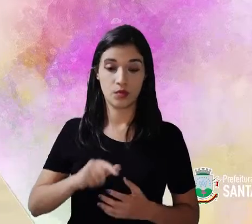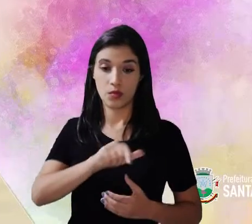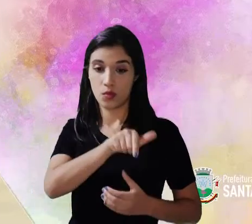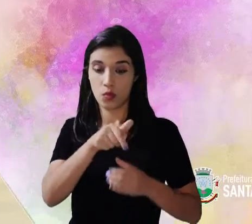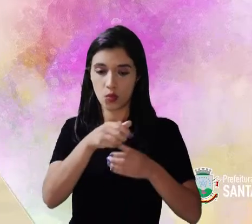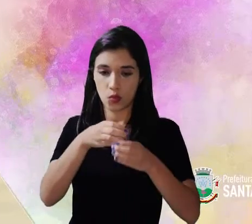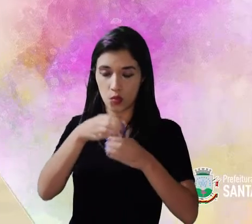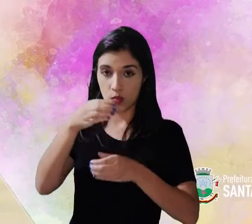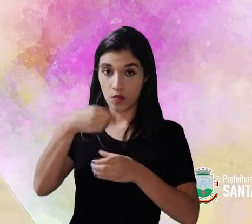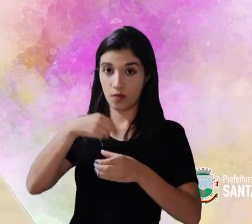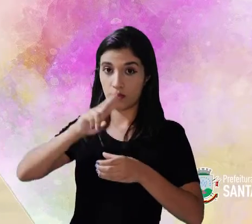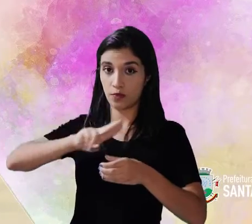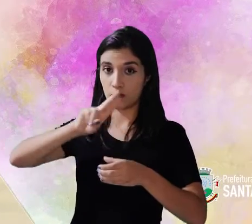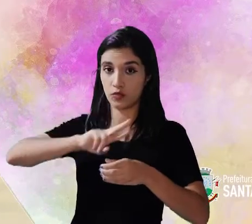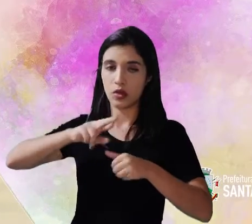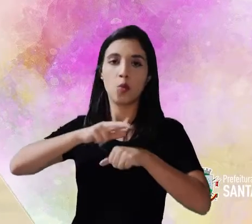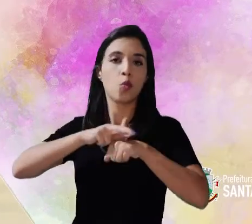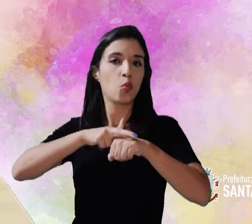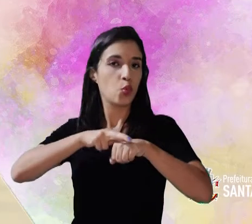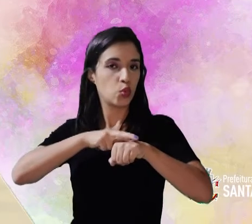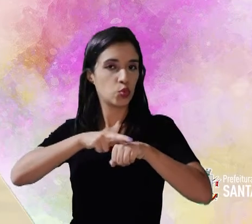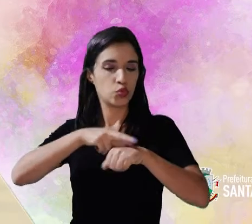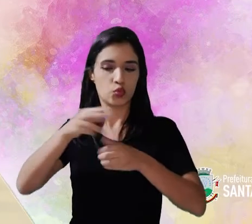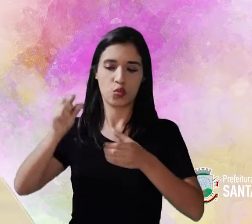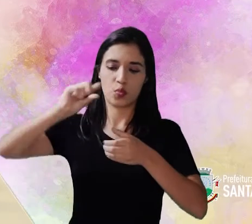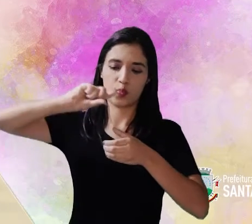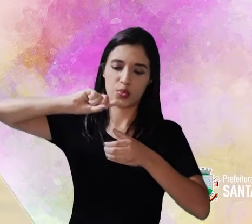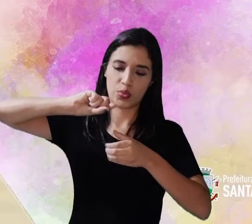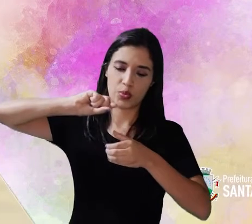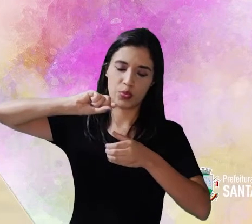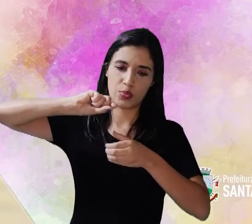No outro copo eu vou utilizar o roxo.